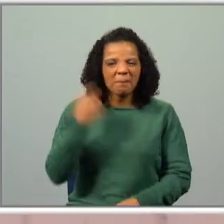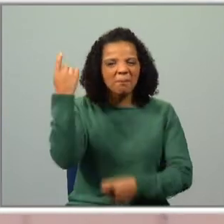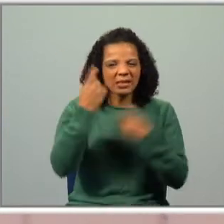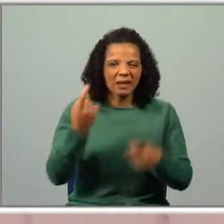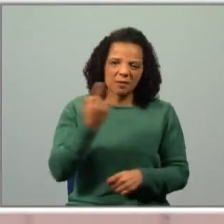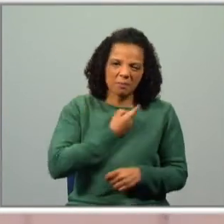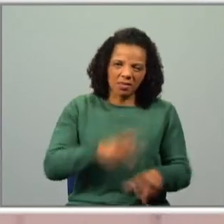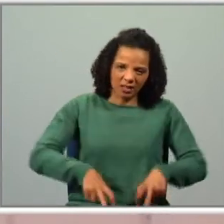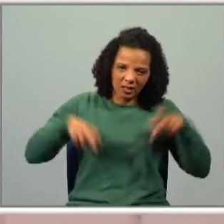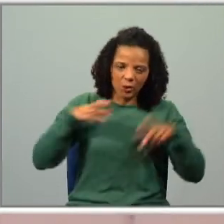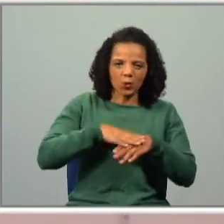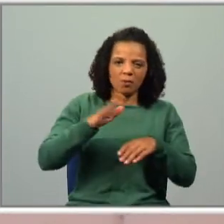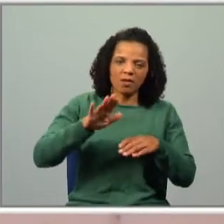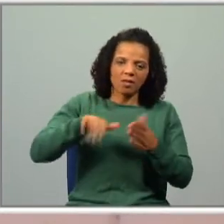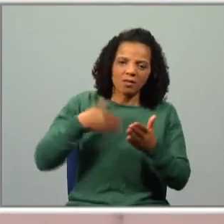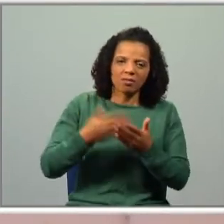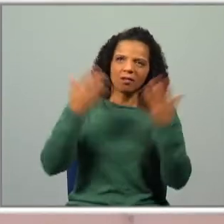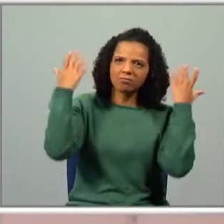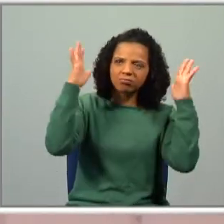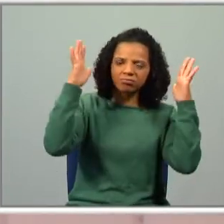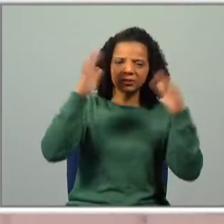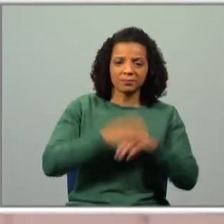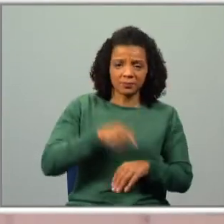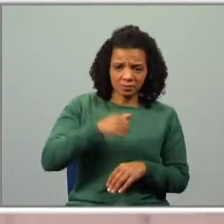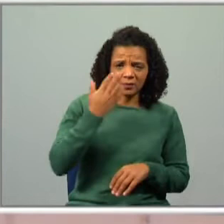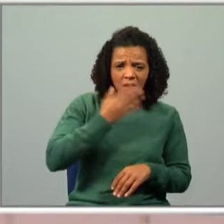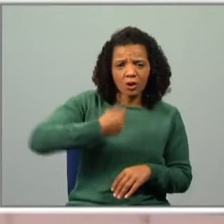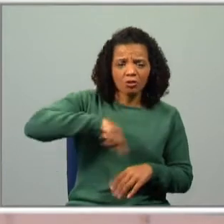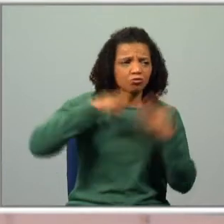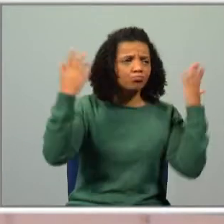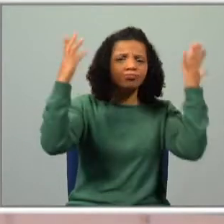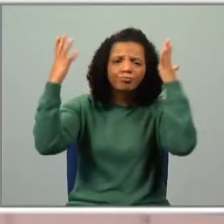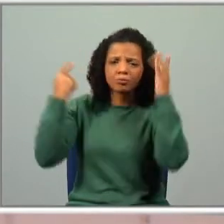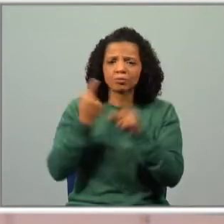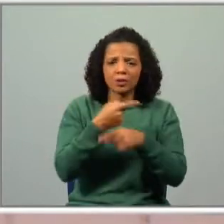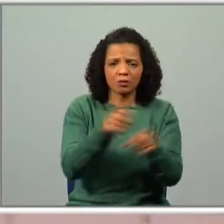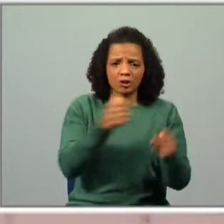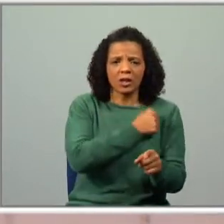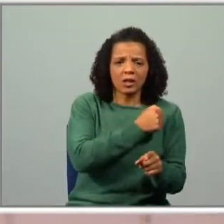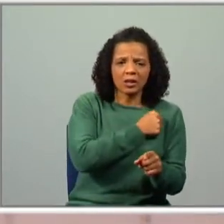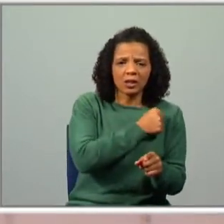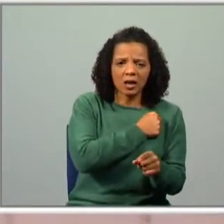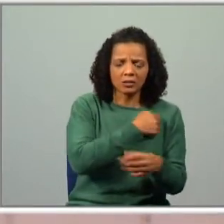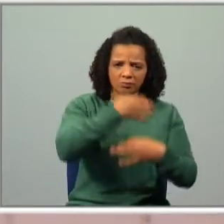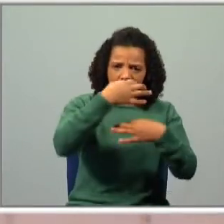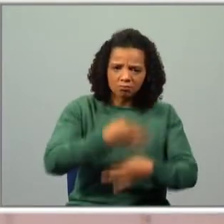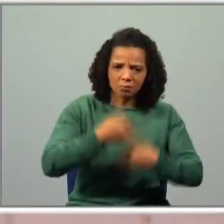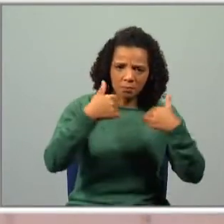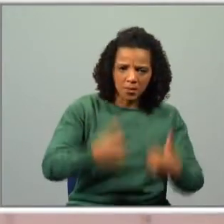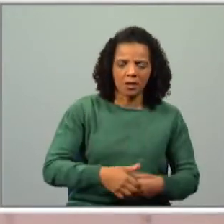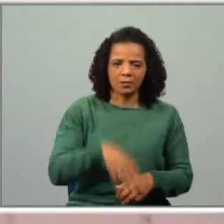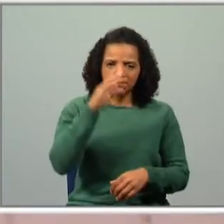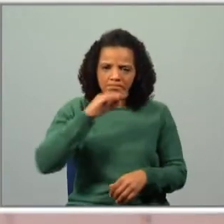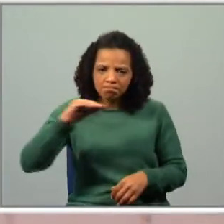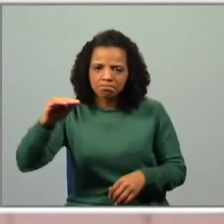palmas. Não é? Nós aqui no nosso bloco batemos palmas só pelo facto de vocês aí em casa estarem tão bem comportados e em